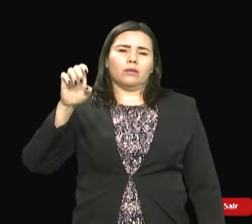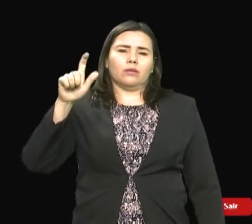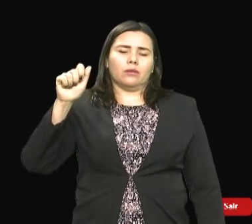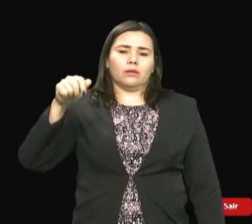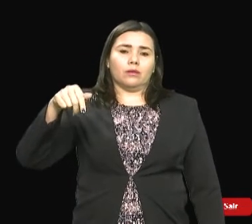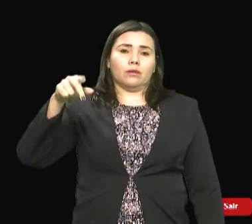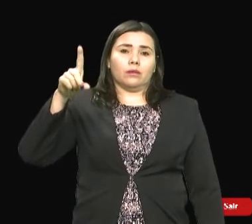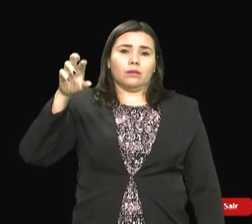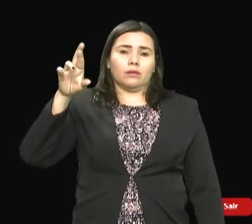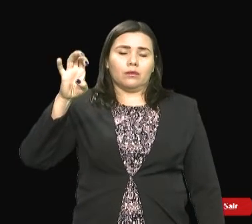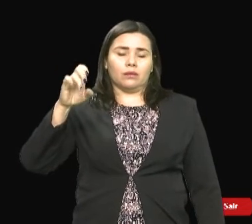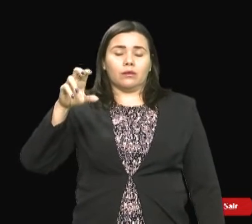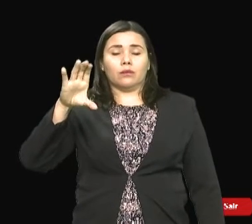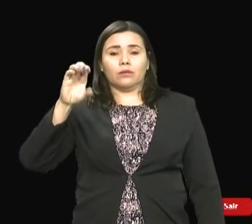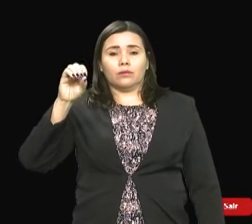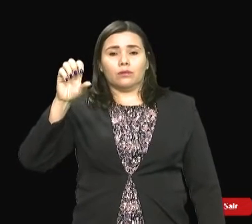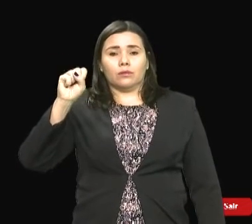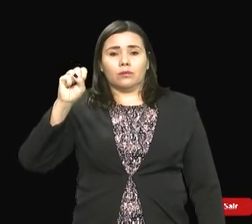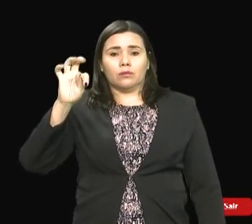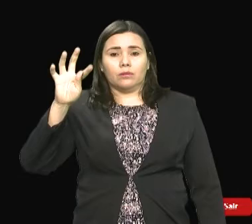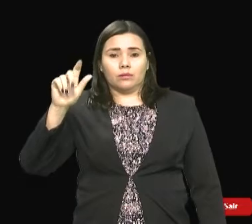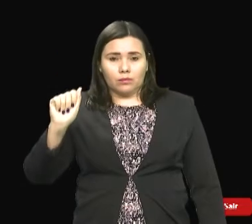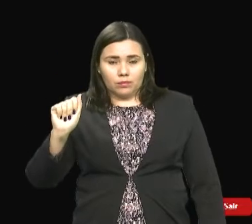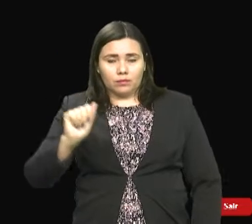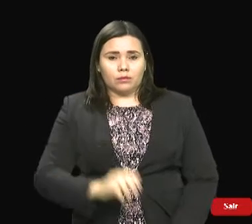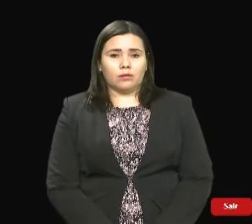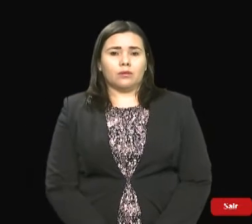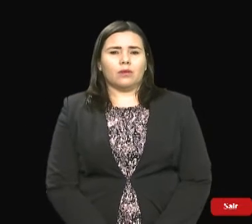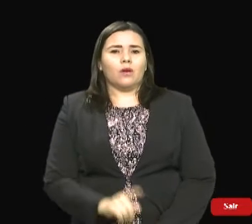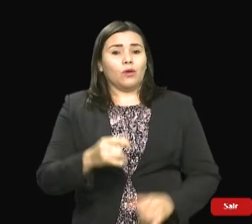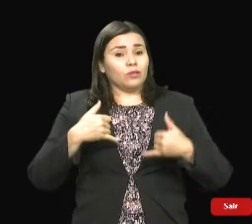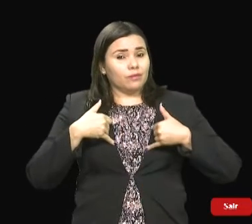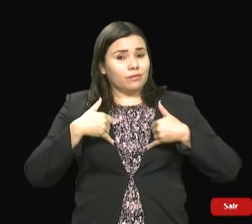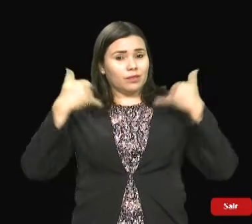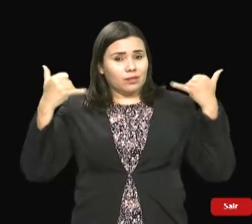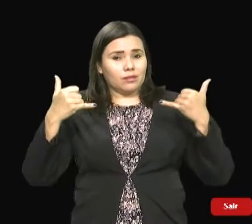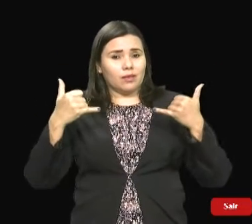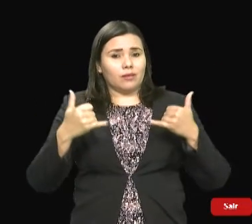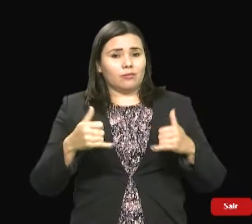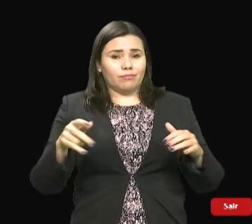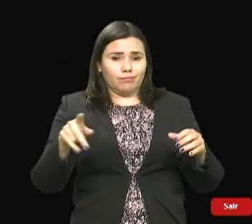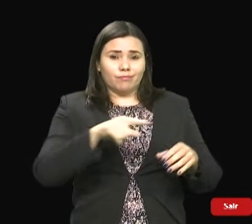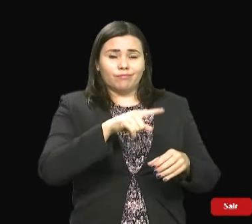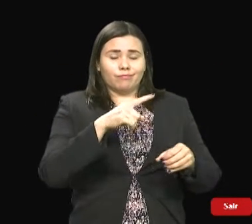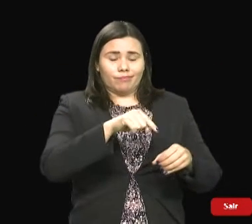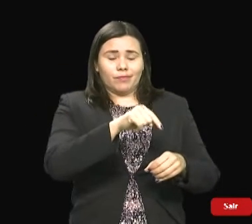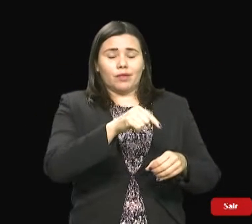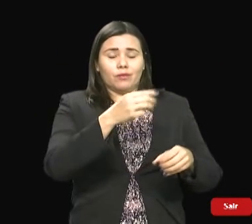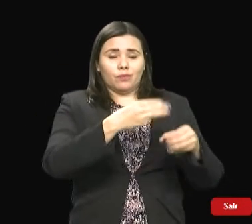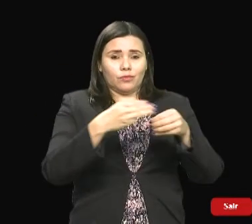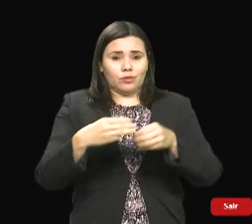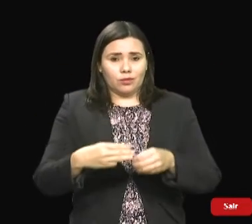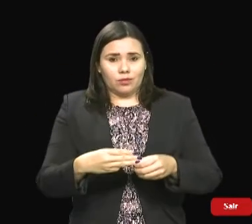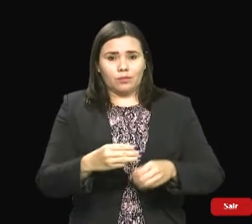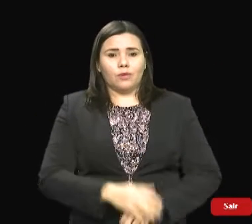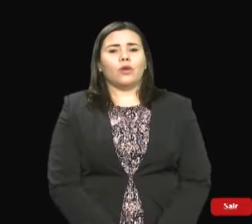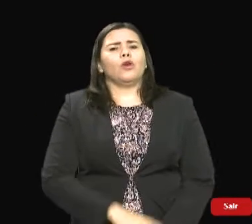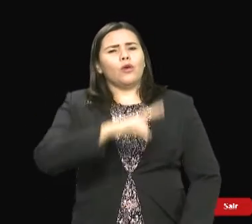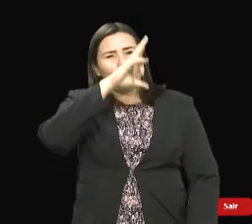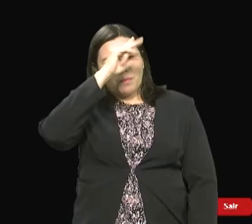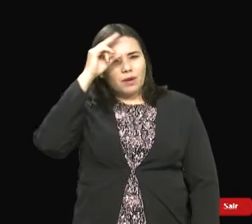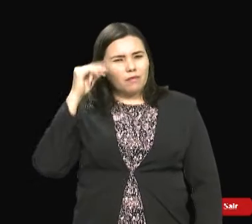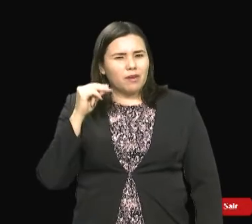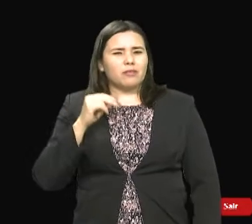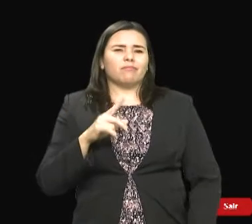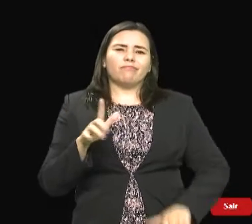Orlando, prefeito, que tem feito um belíssimo trabalho. O senador Alexandre Costa foi um município fora da ilha de São Luís que